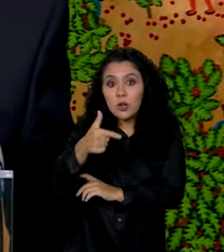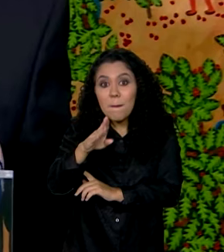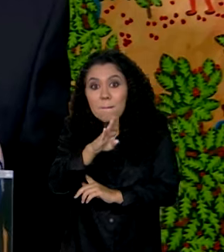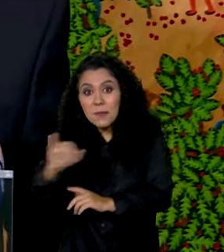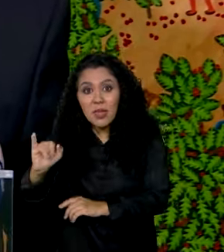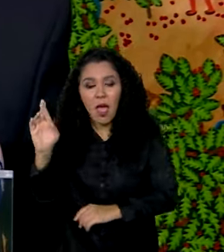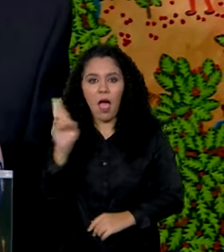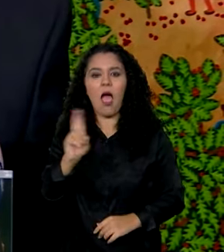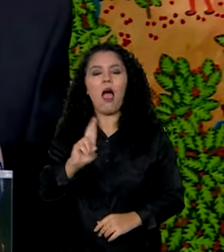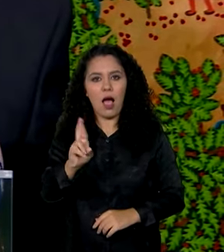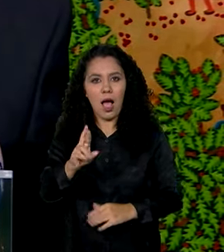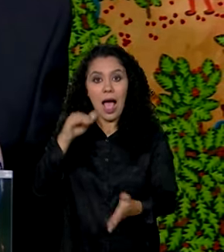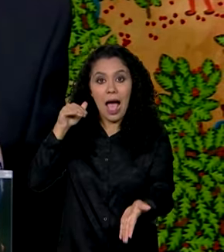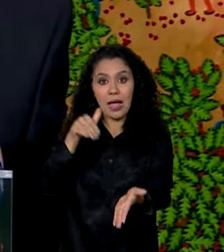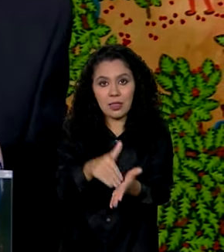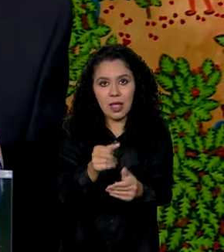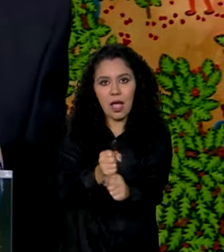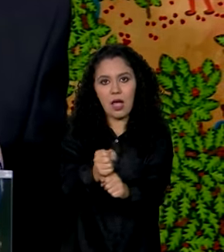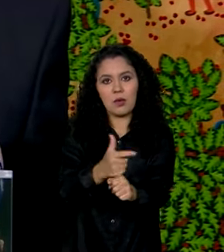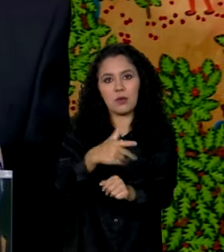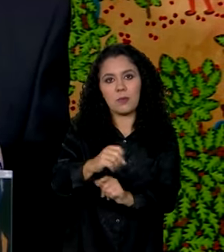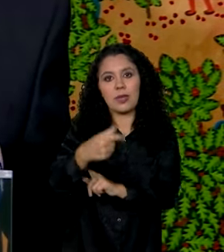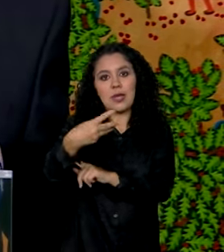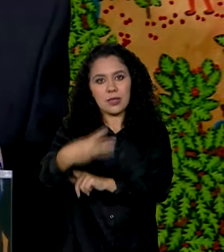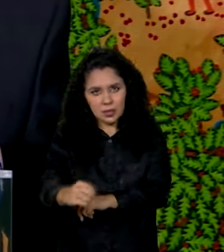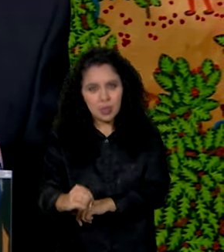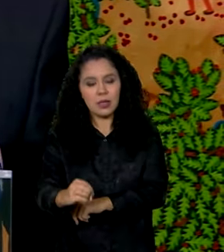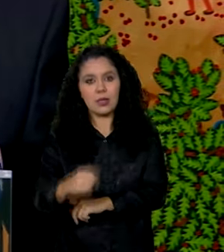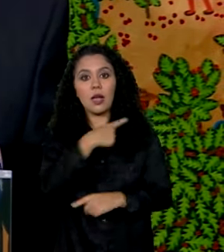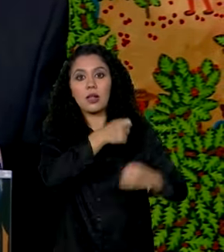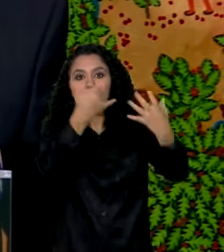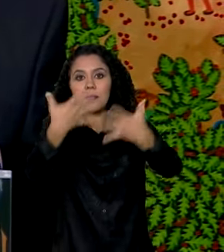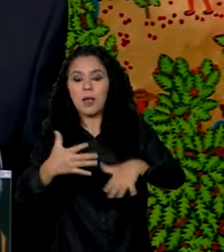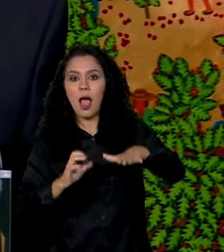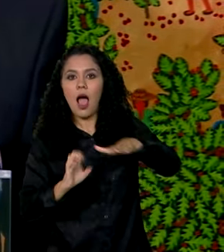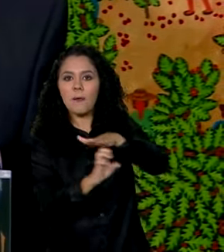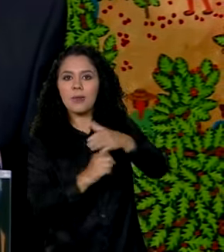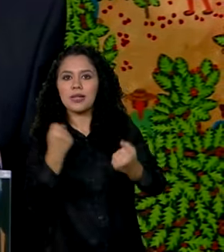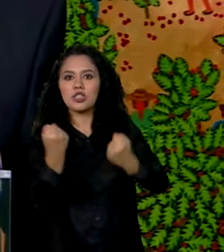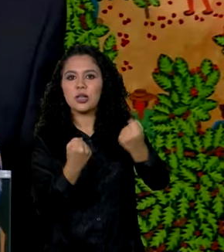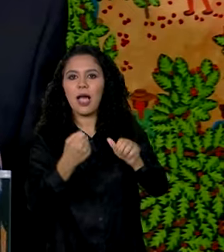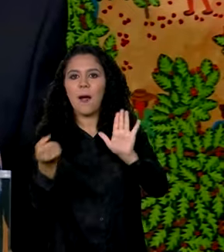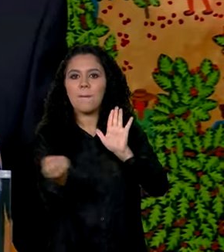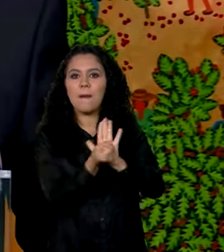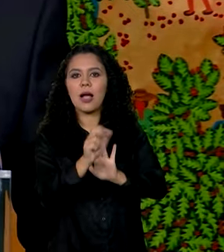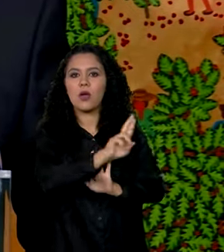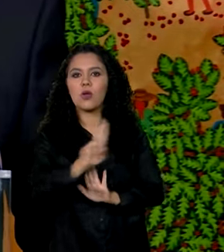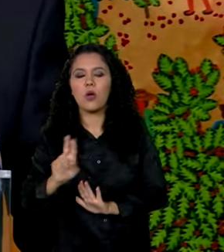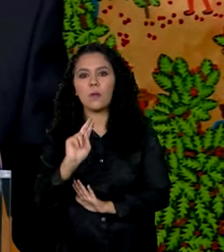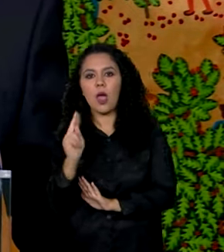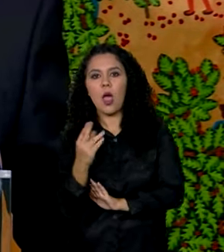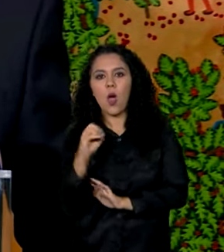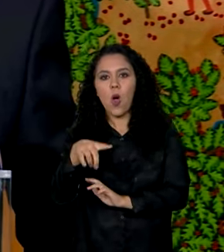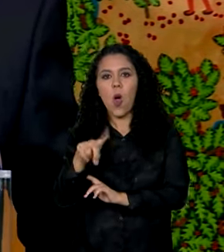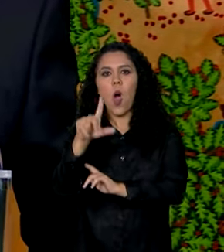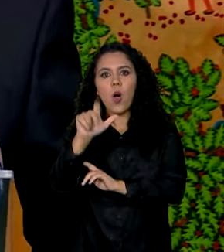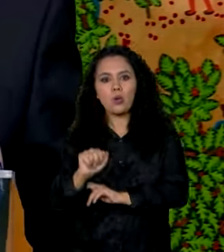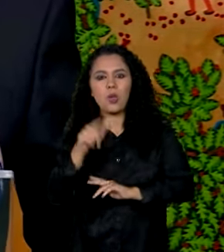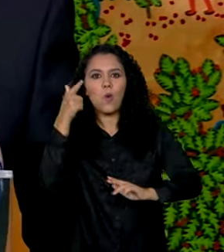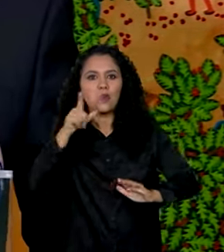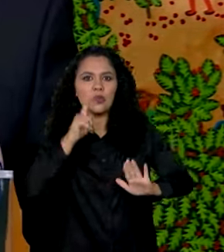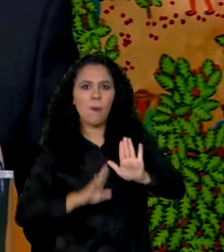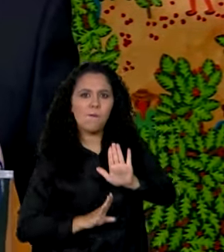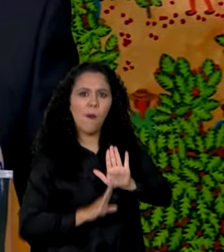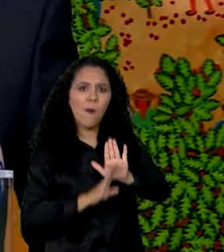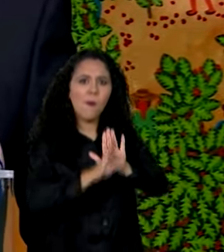até 2030. A Honda está crescendo, se a gente verificar, ele falou de 80